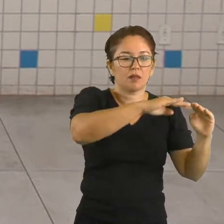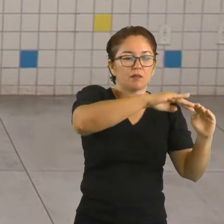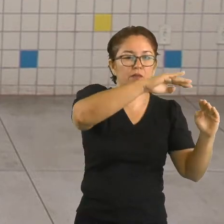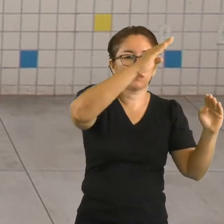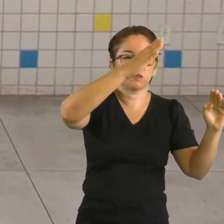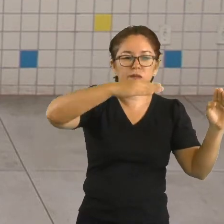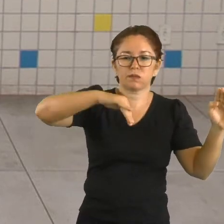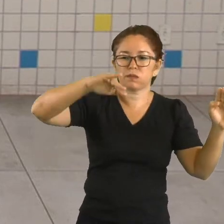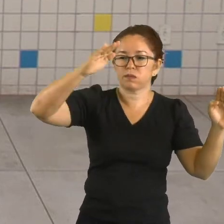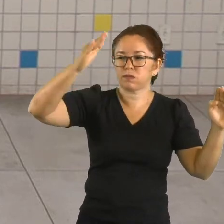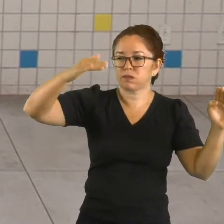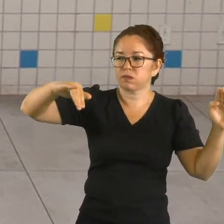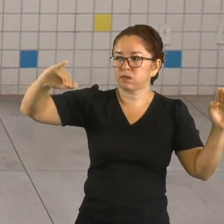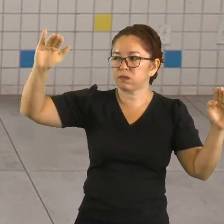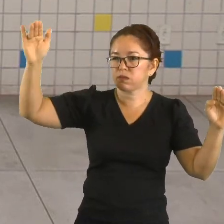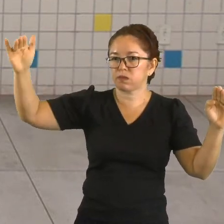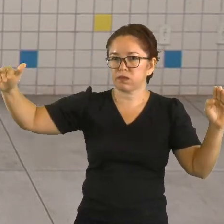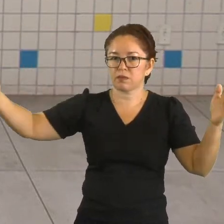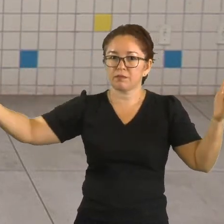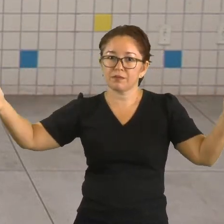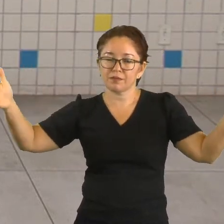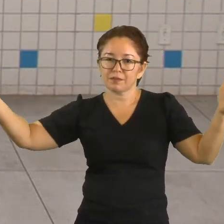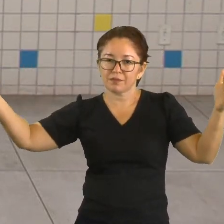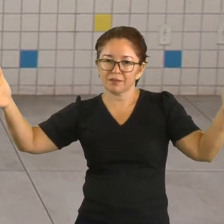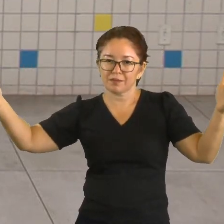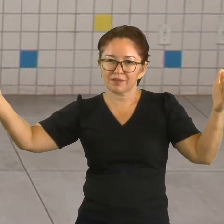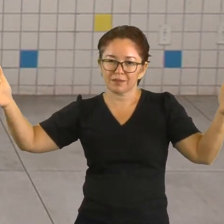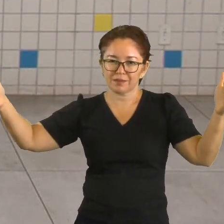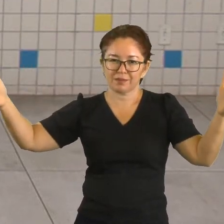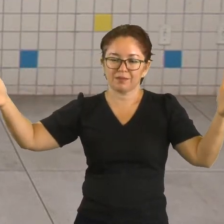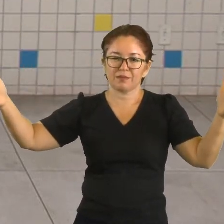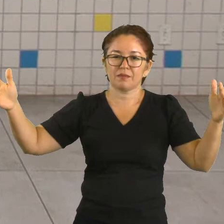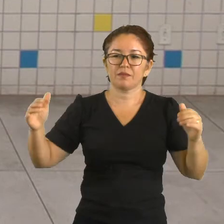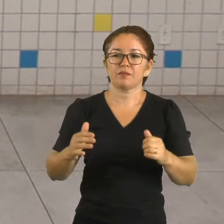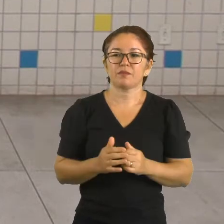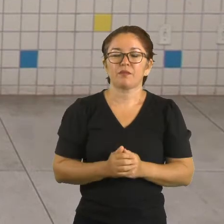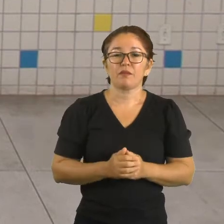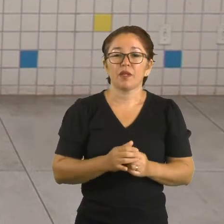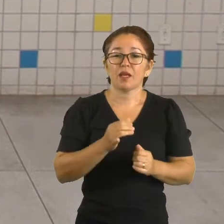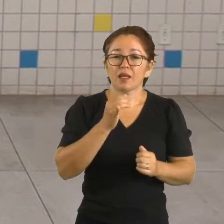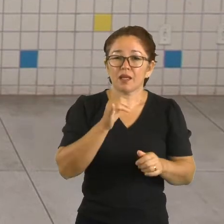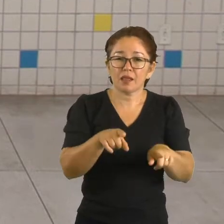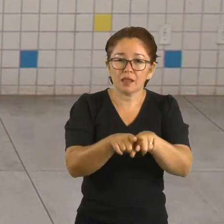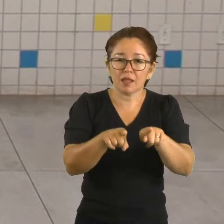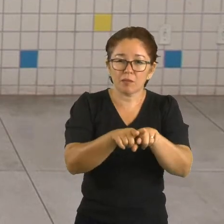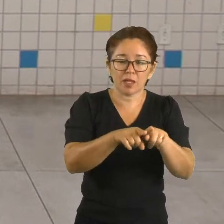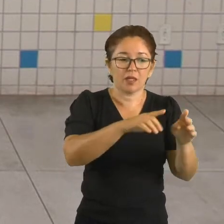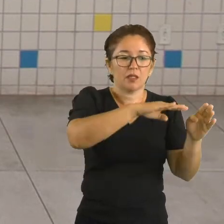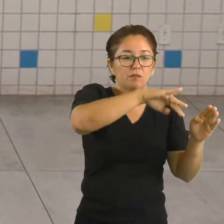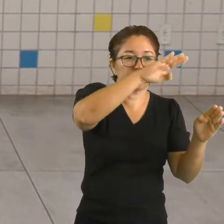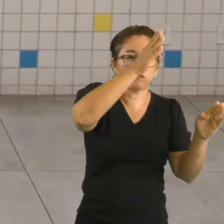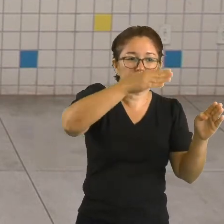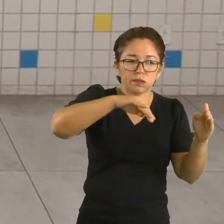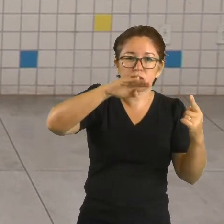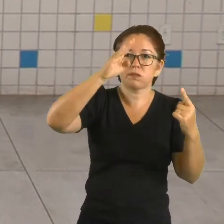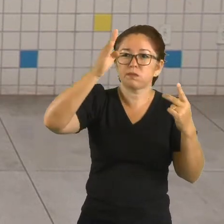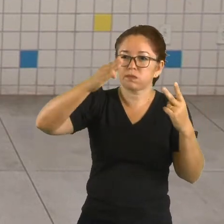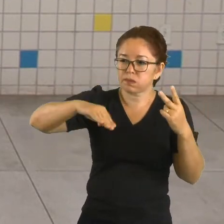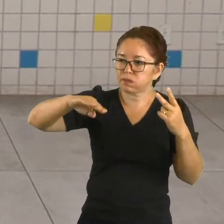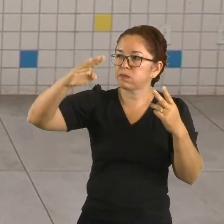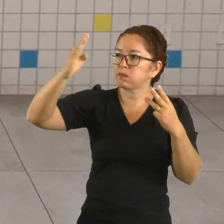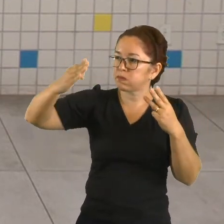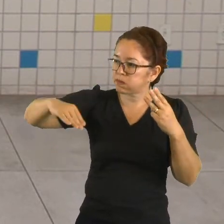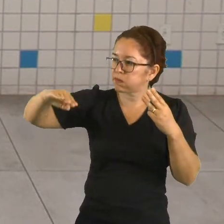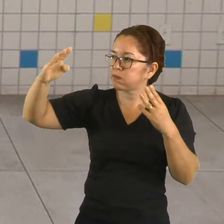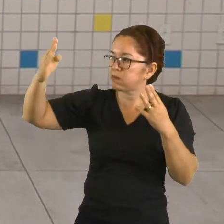dessa onda, tá bom? E a frequência é o número de cristas e vales consecutivos que passam pelo mesmo ponto